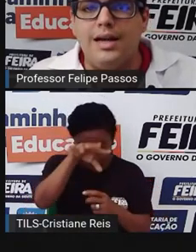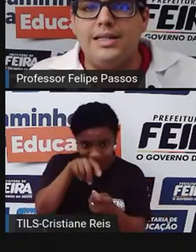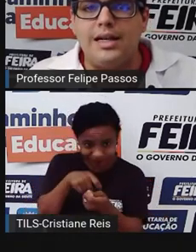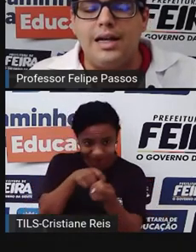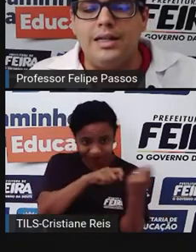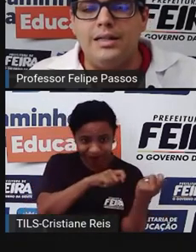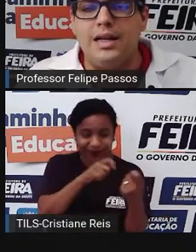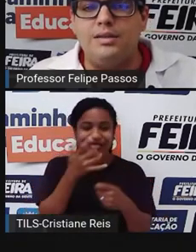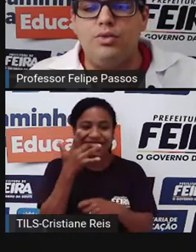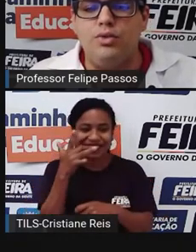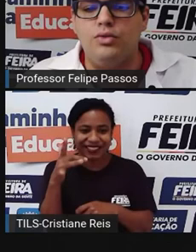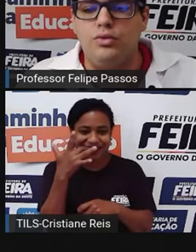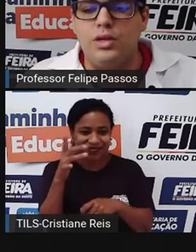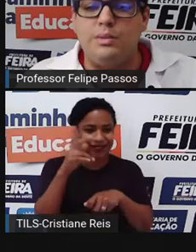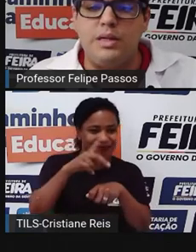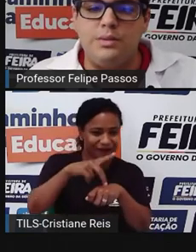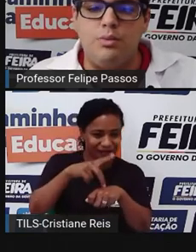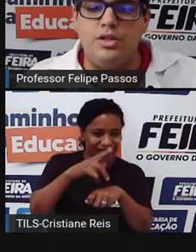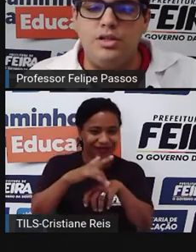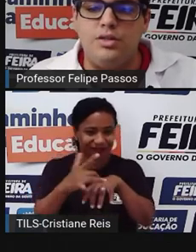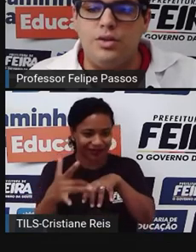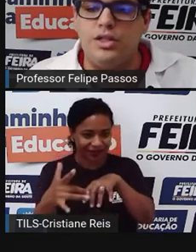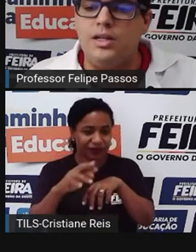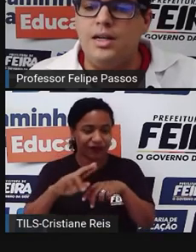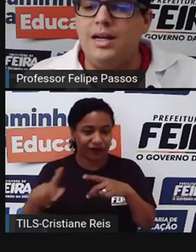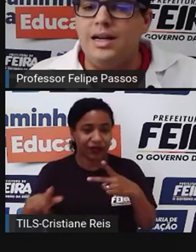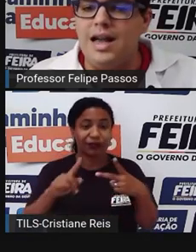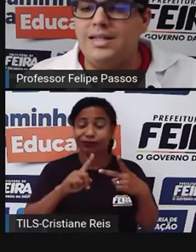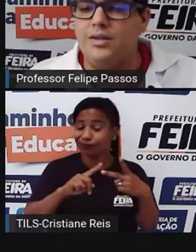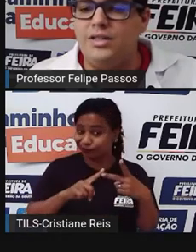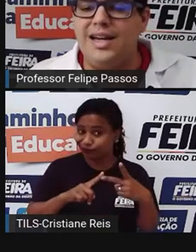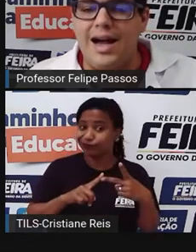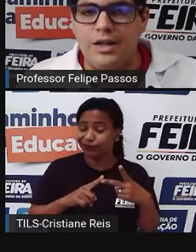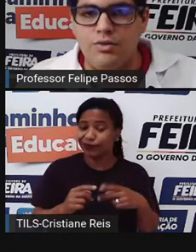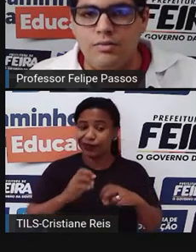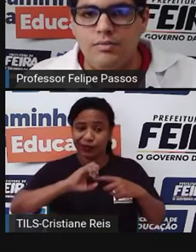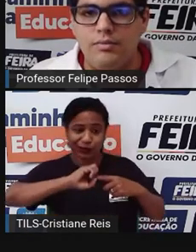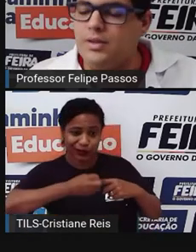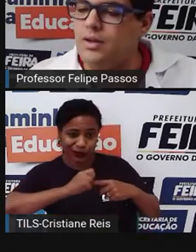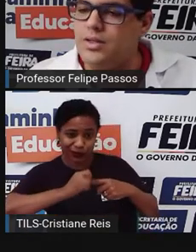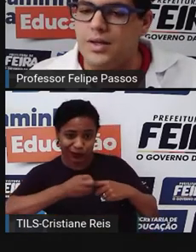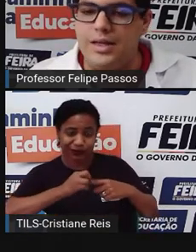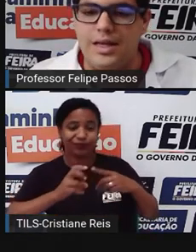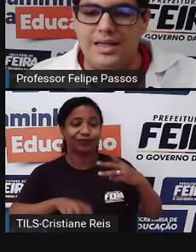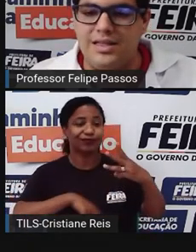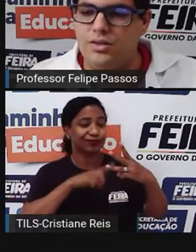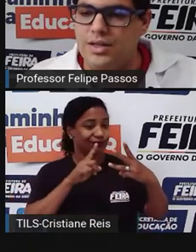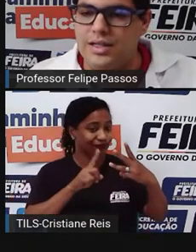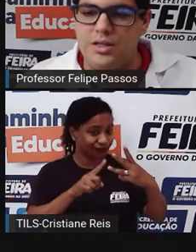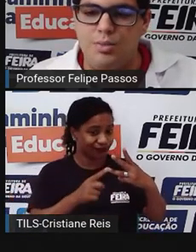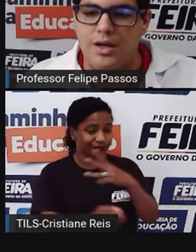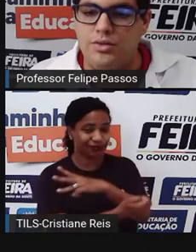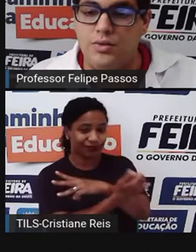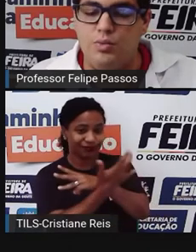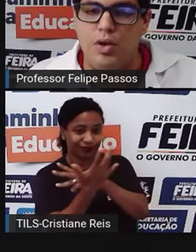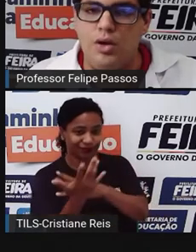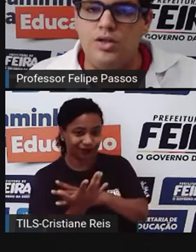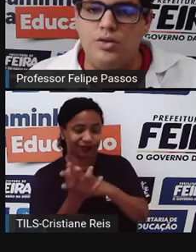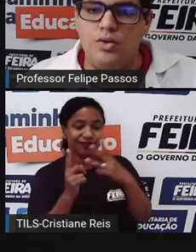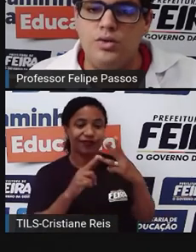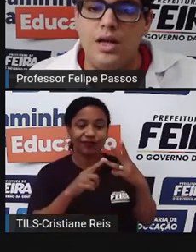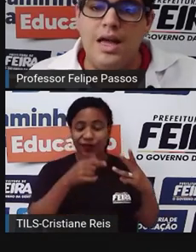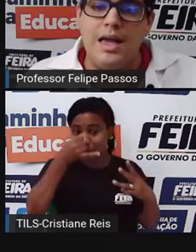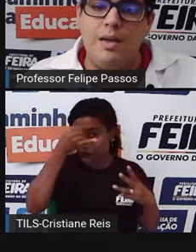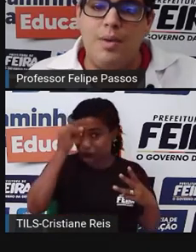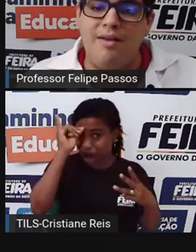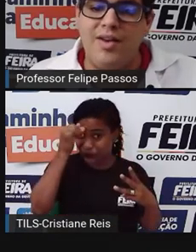em larga escala, as monoculturas, principalmente de soja, criação de gado. Então, esses dois aqui de baixo são os piores